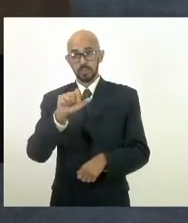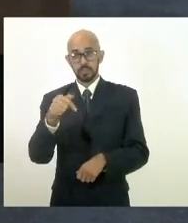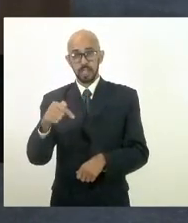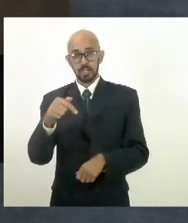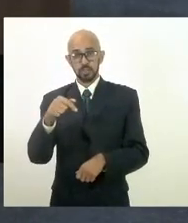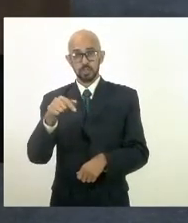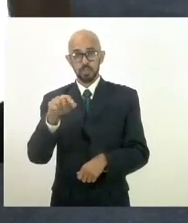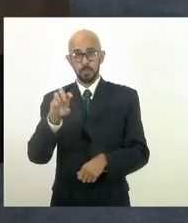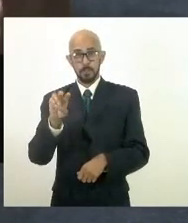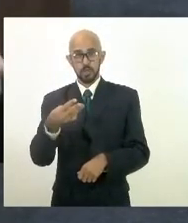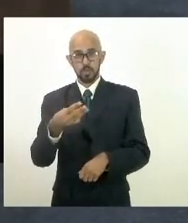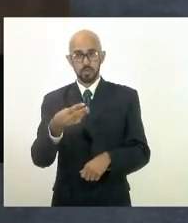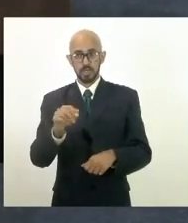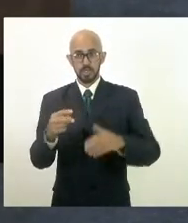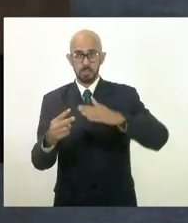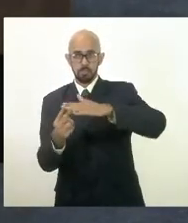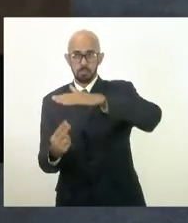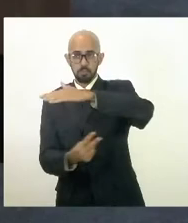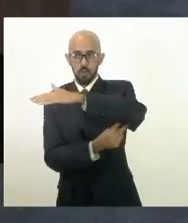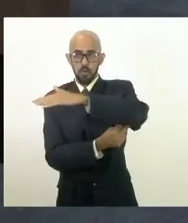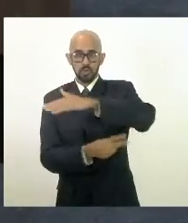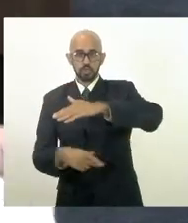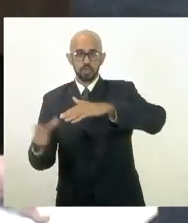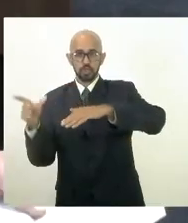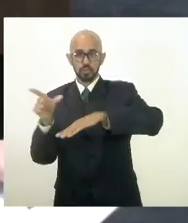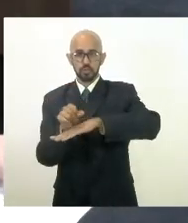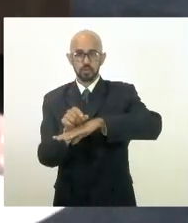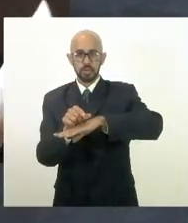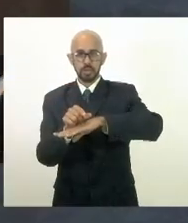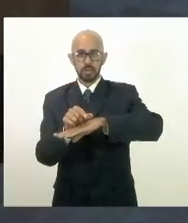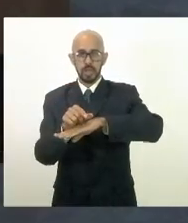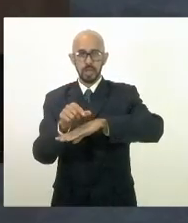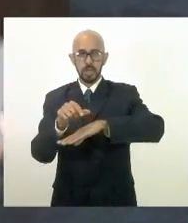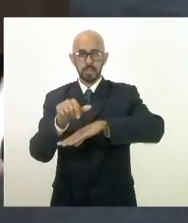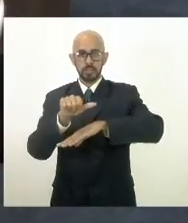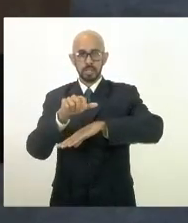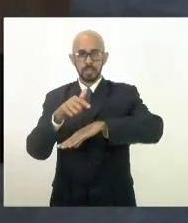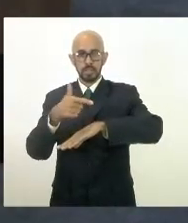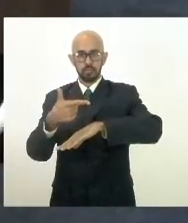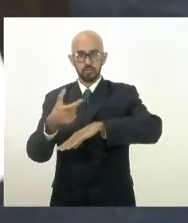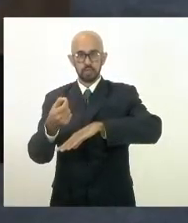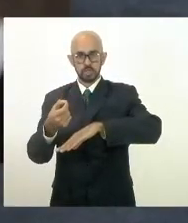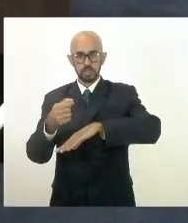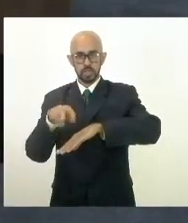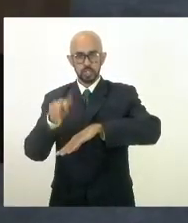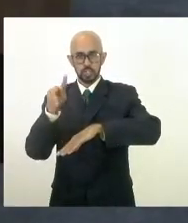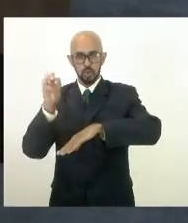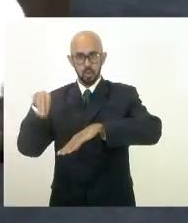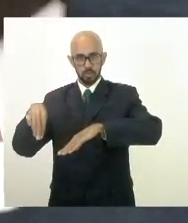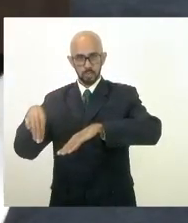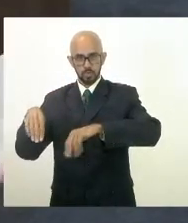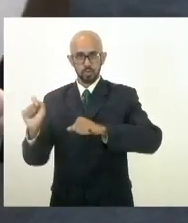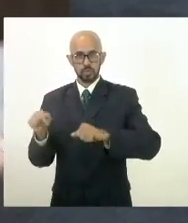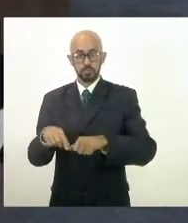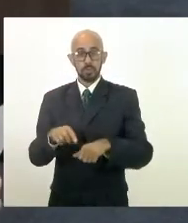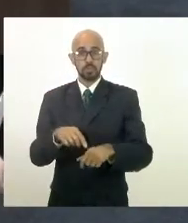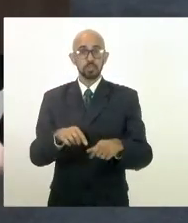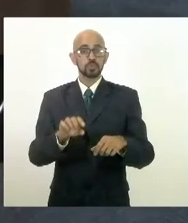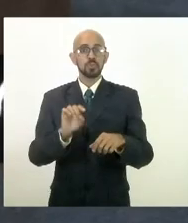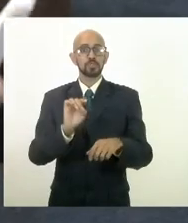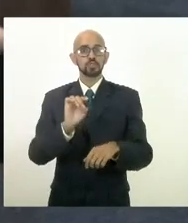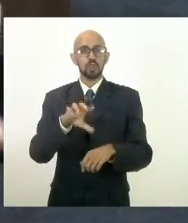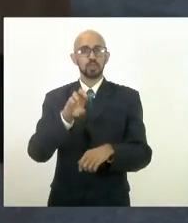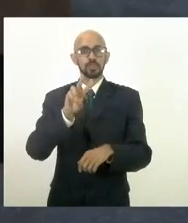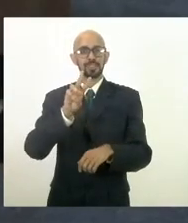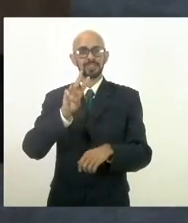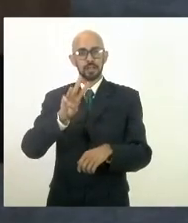encurtaria 120 quilômetros para 3 quilômetros, porque são 60 quilômetros que as pessoas usam para atravessar sem essa ponte.